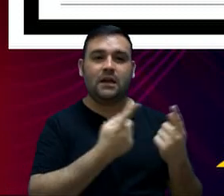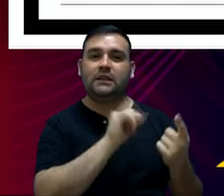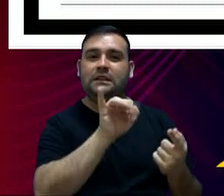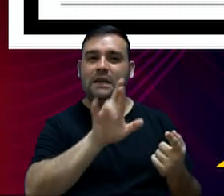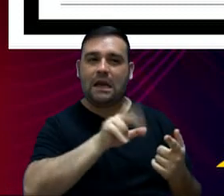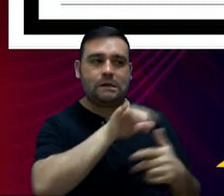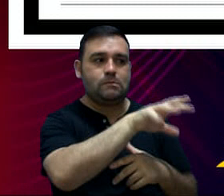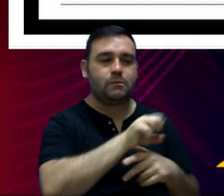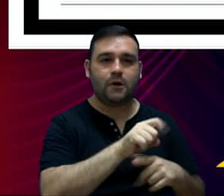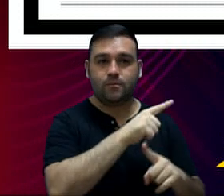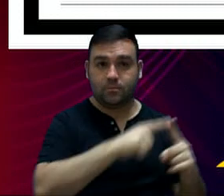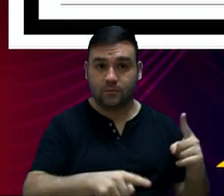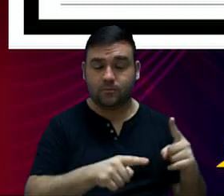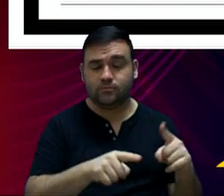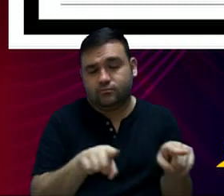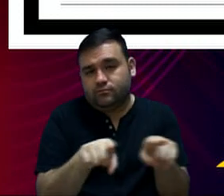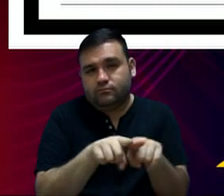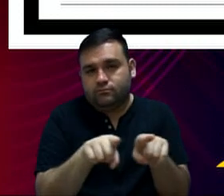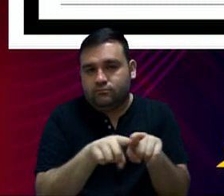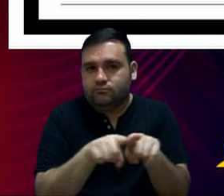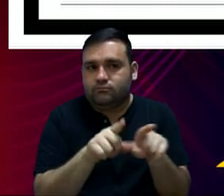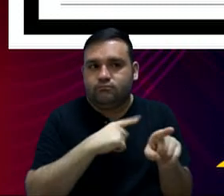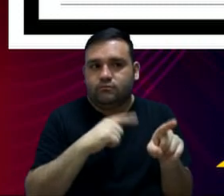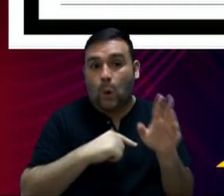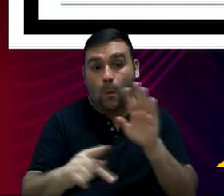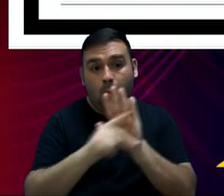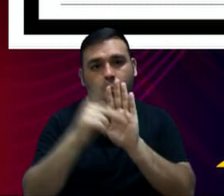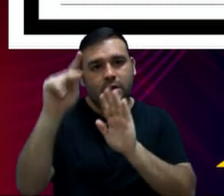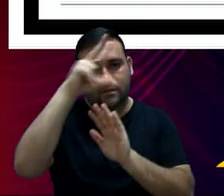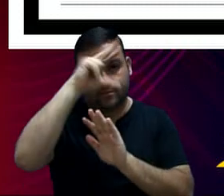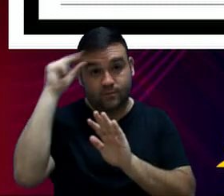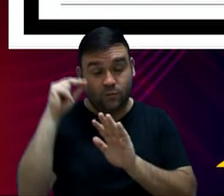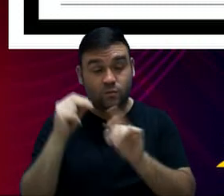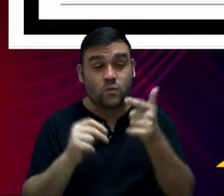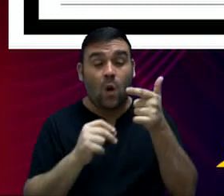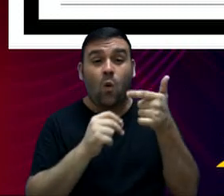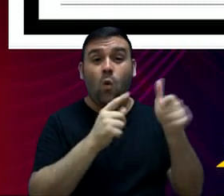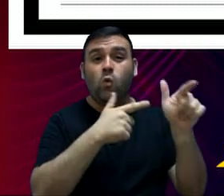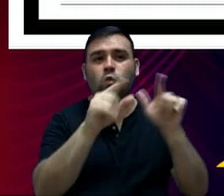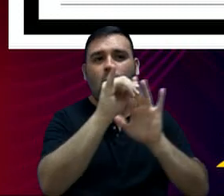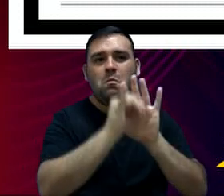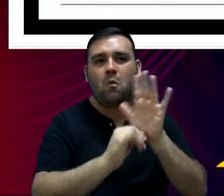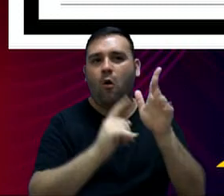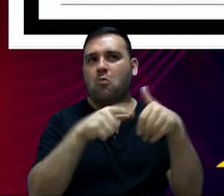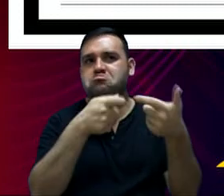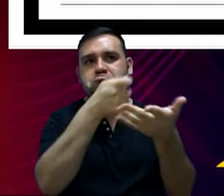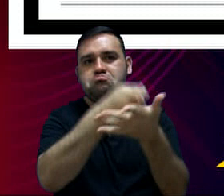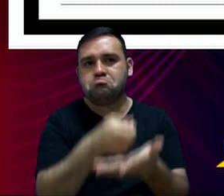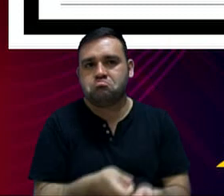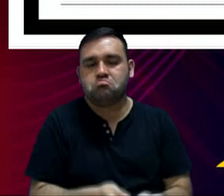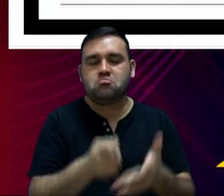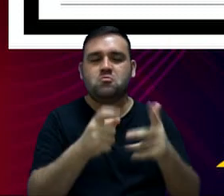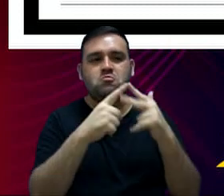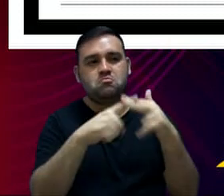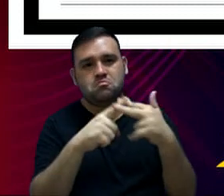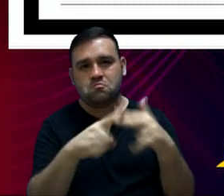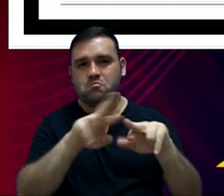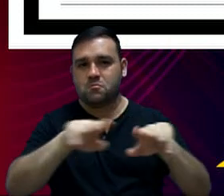do Imposto de Renda, também é feito. E outros impostos e taxas e contribuições de melhoria,